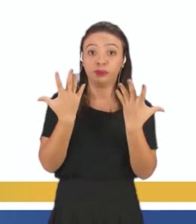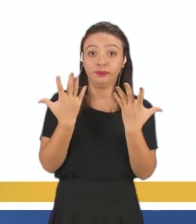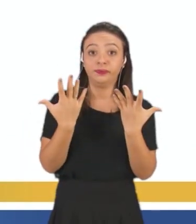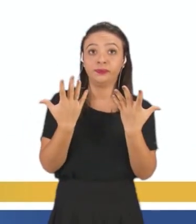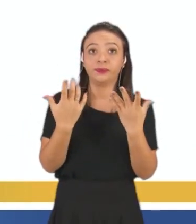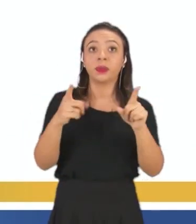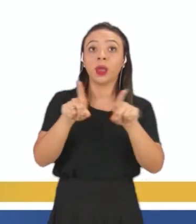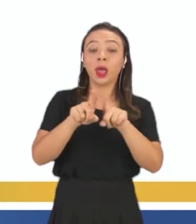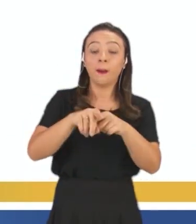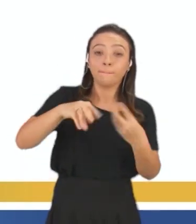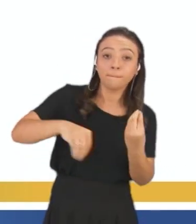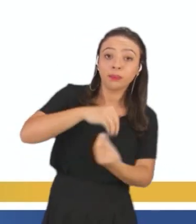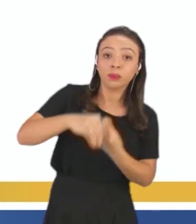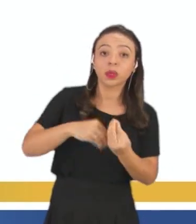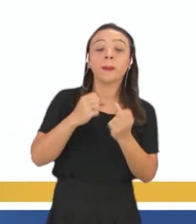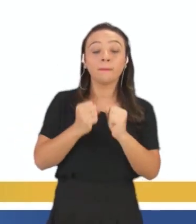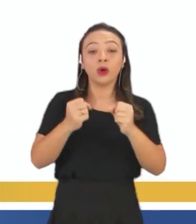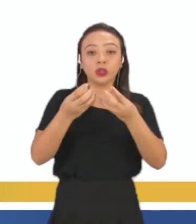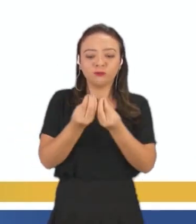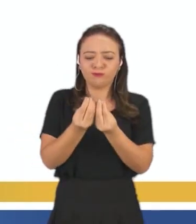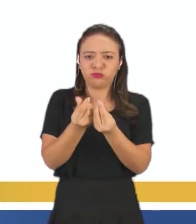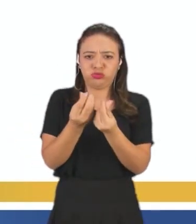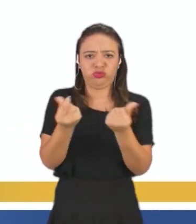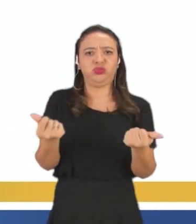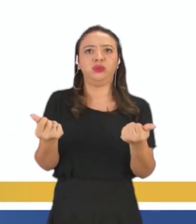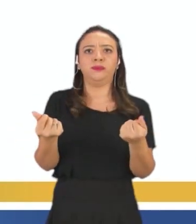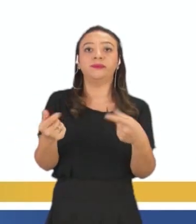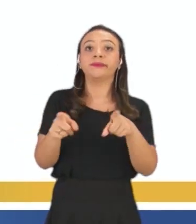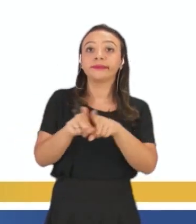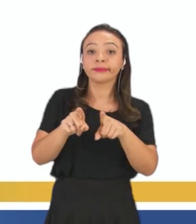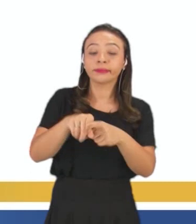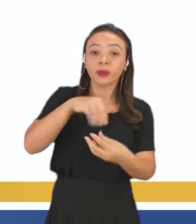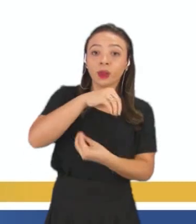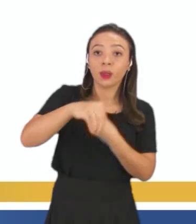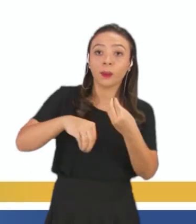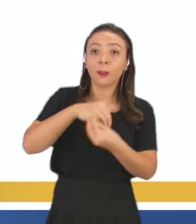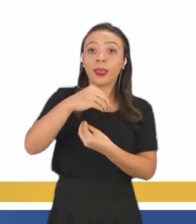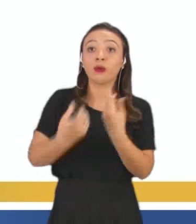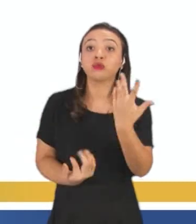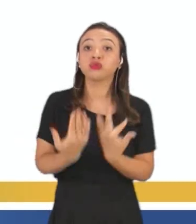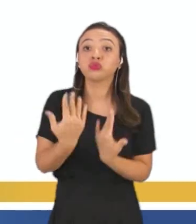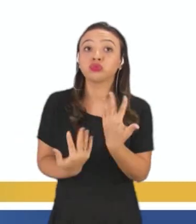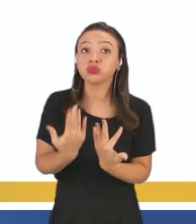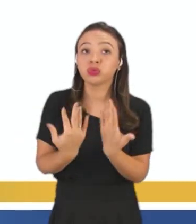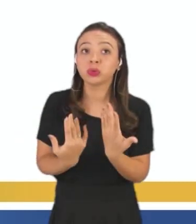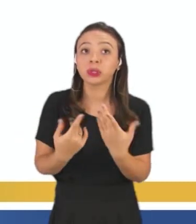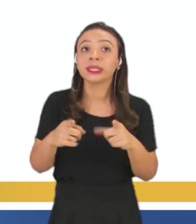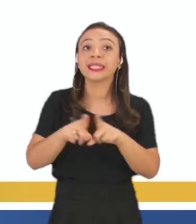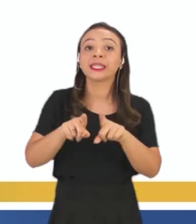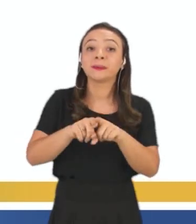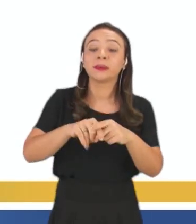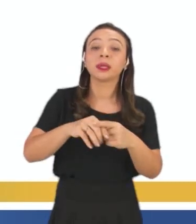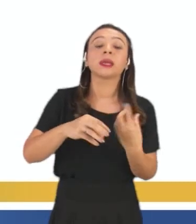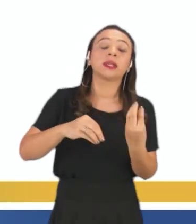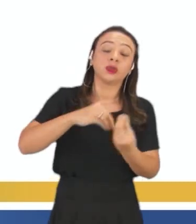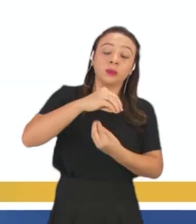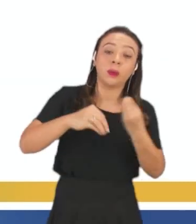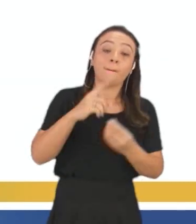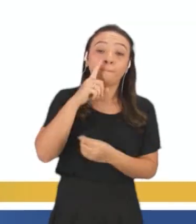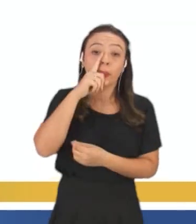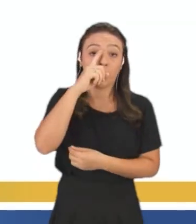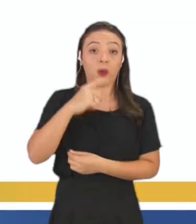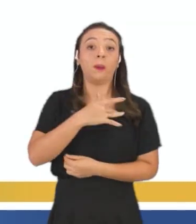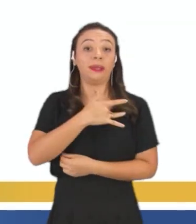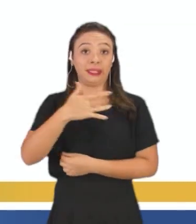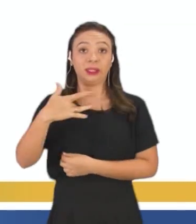as substâncias corrosivas, as inflamáveis, nós temos aqui as tóxicas,